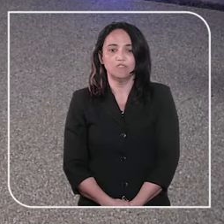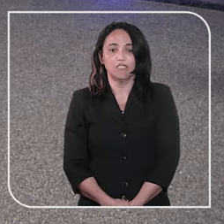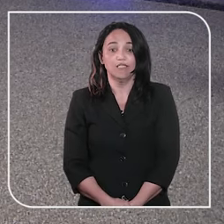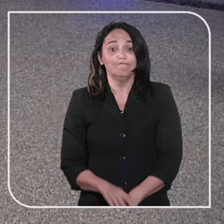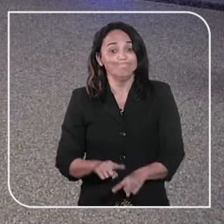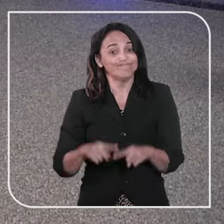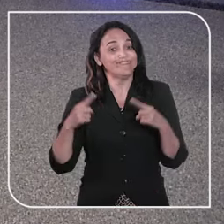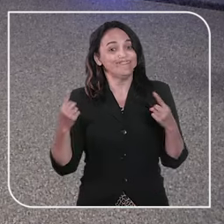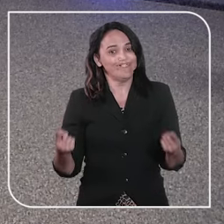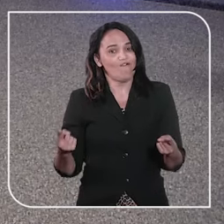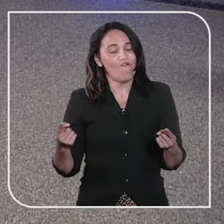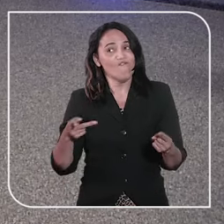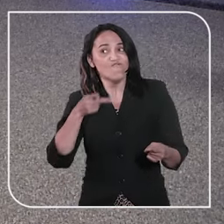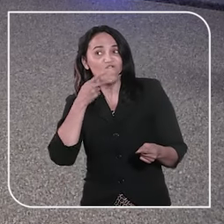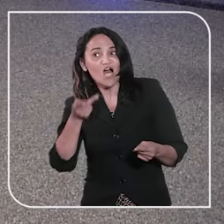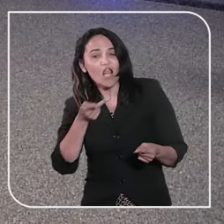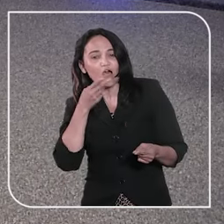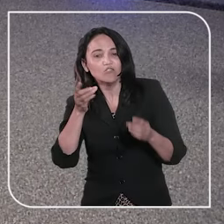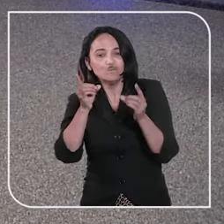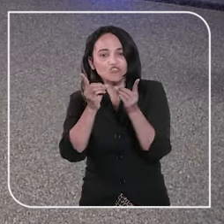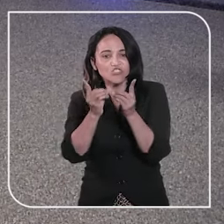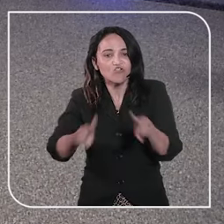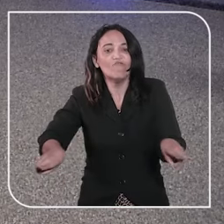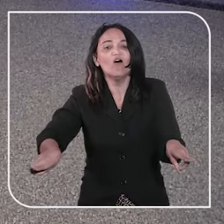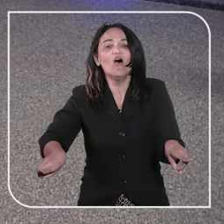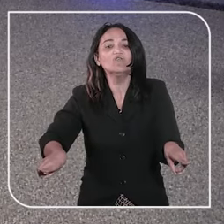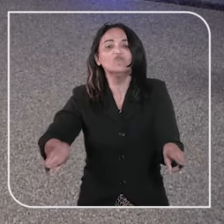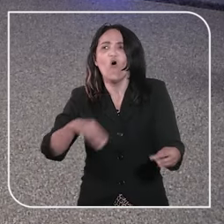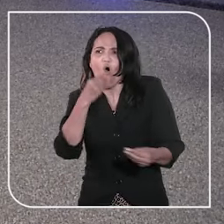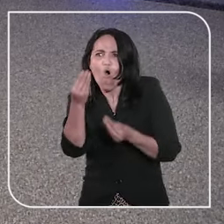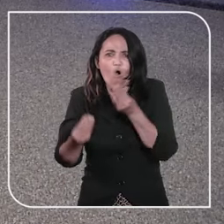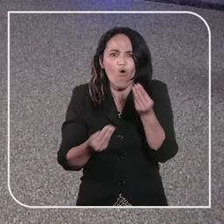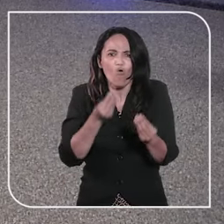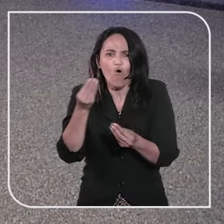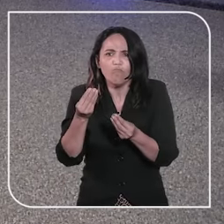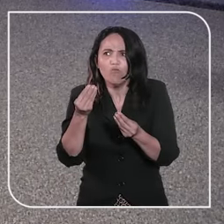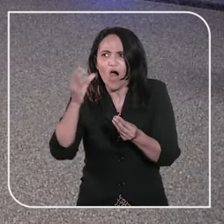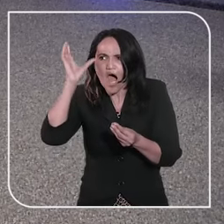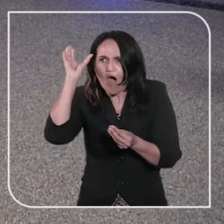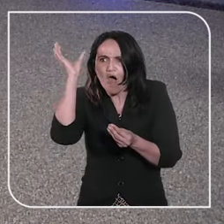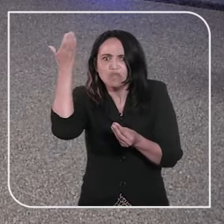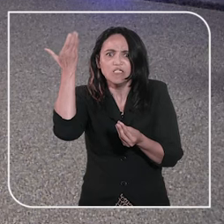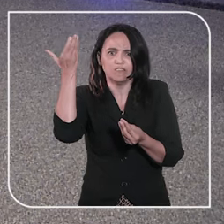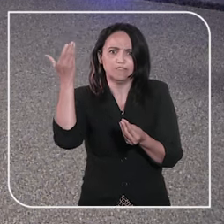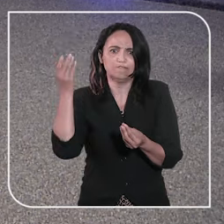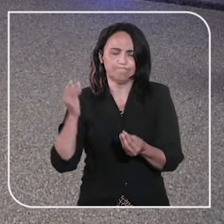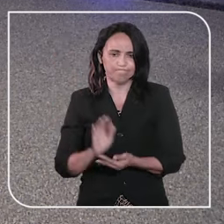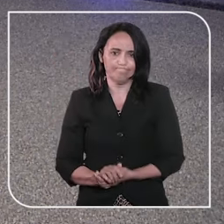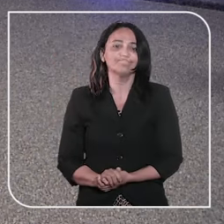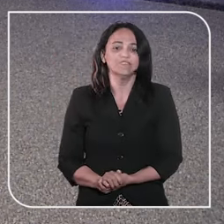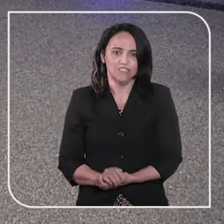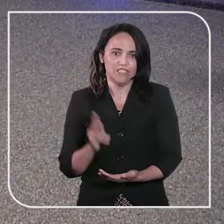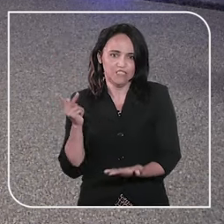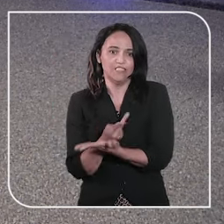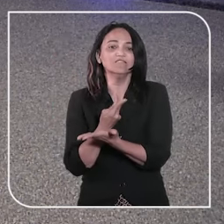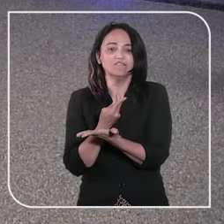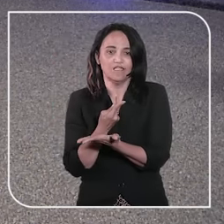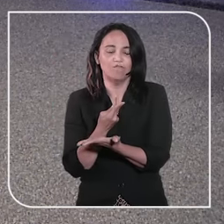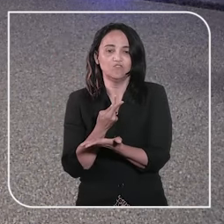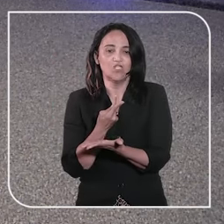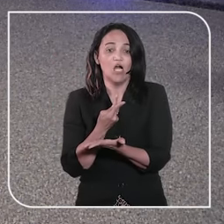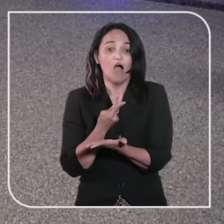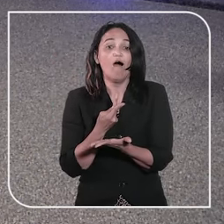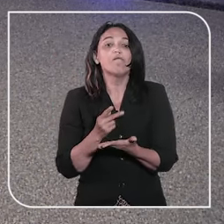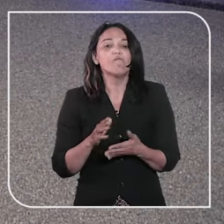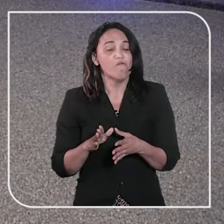Por falar em divórcio, quer entender melhor como isso funciona dentro do nosso sistema jurídico? Vamos ouvir a explicação